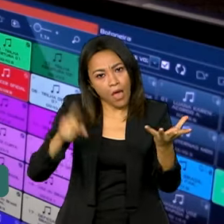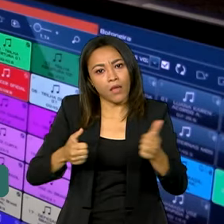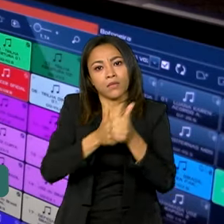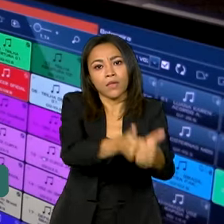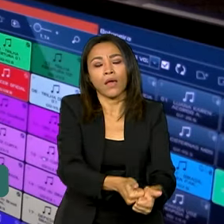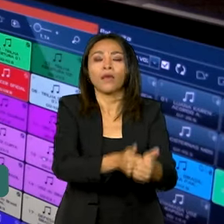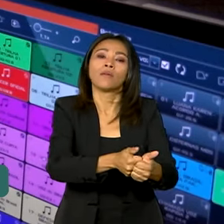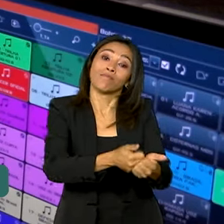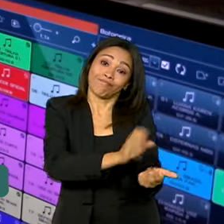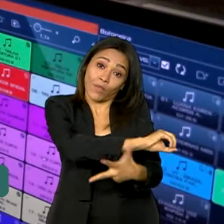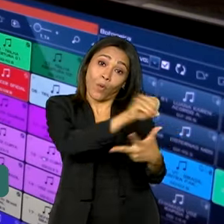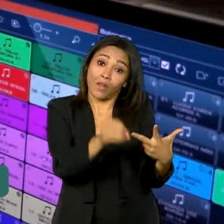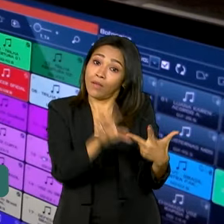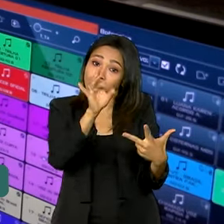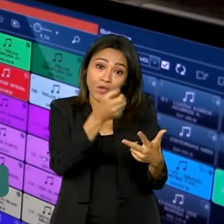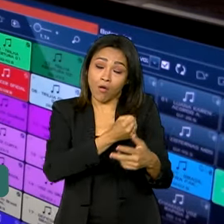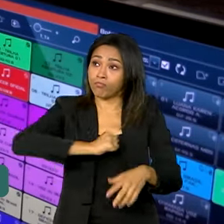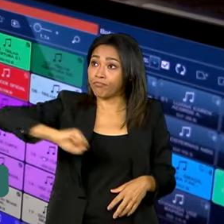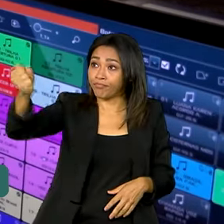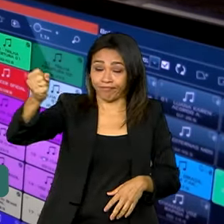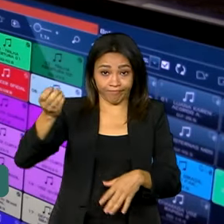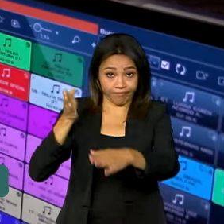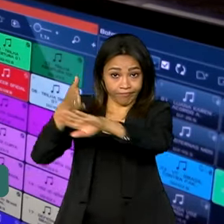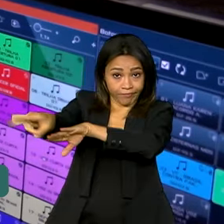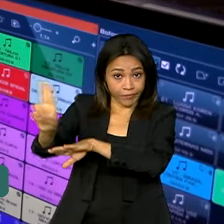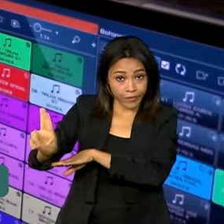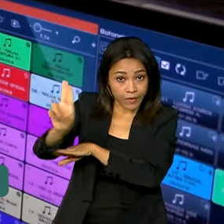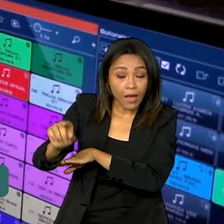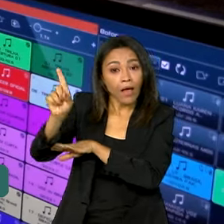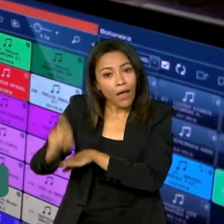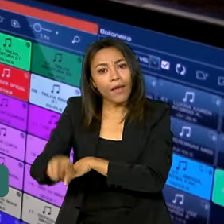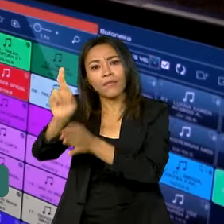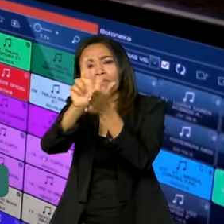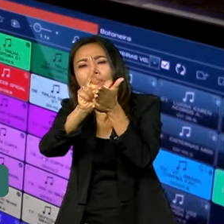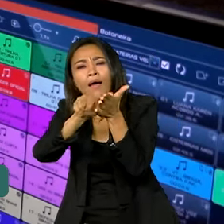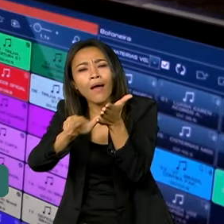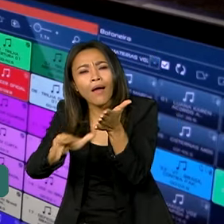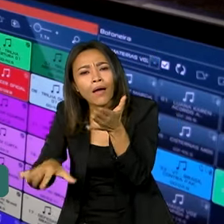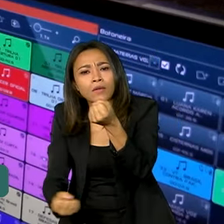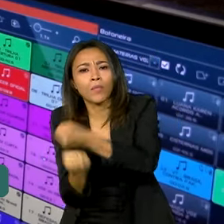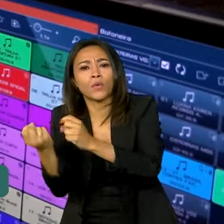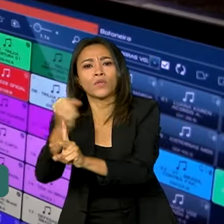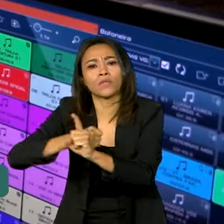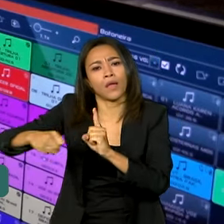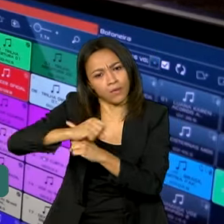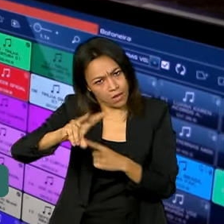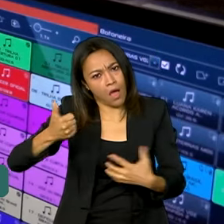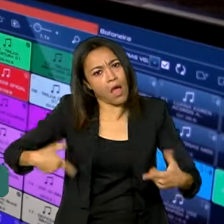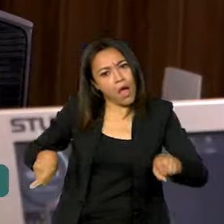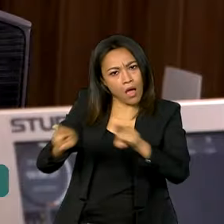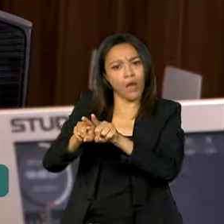Então, não se trata apenas do ingresso. É também um meio de acesso a uma série de benefícios, claro que associados à educação superior,